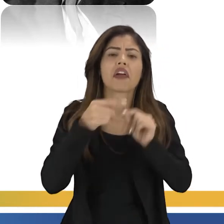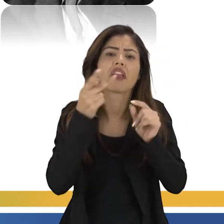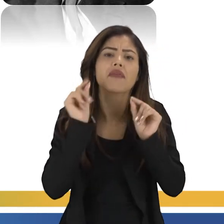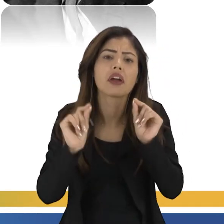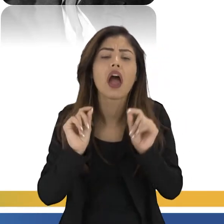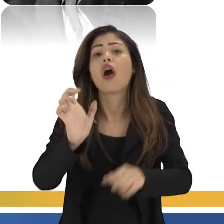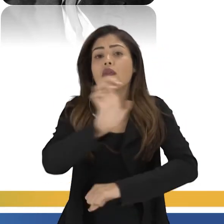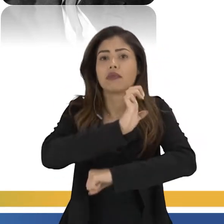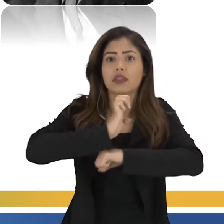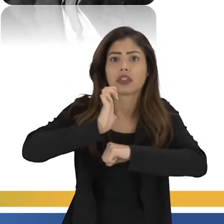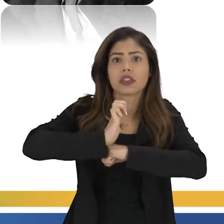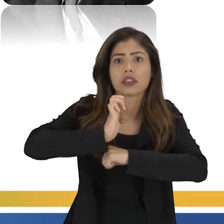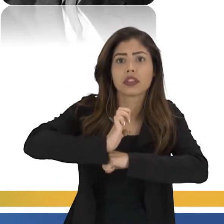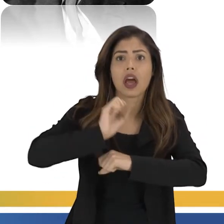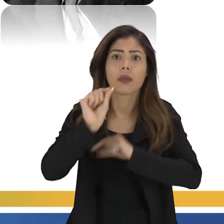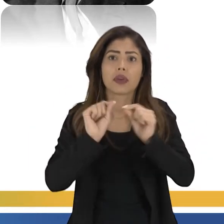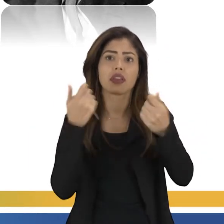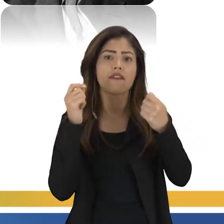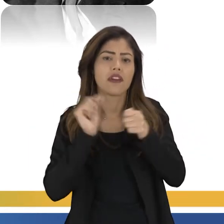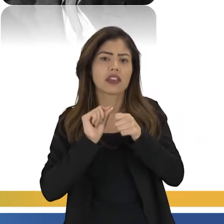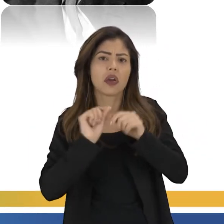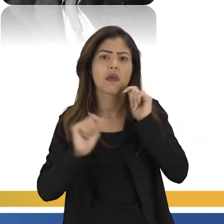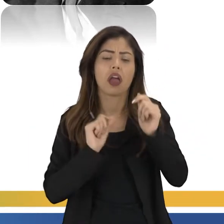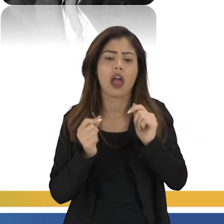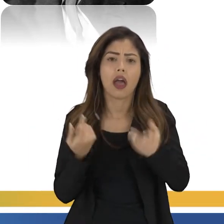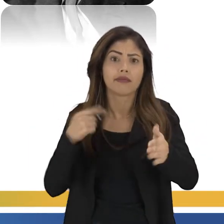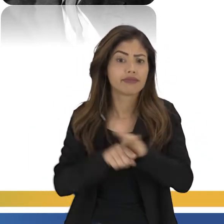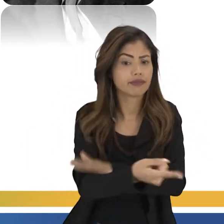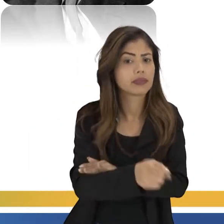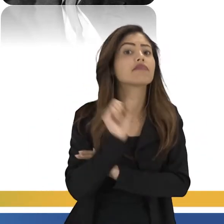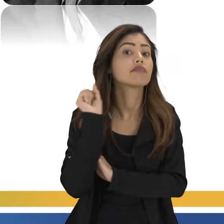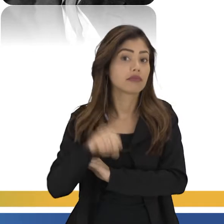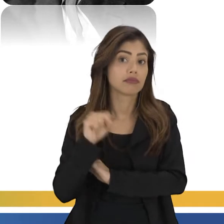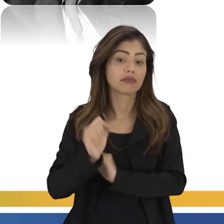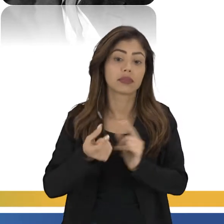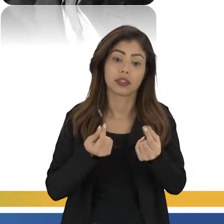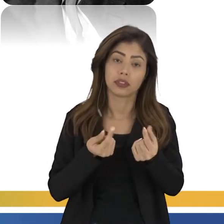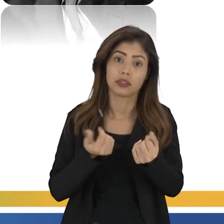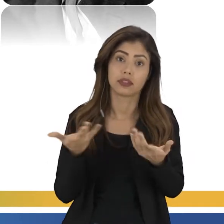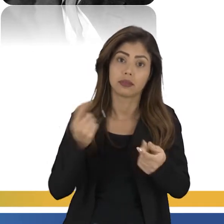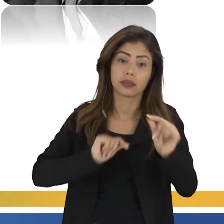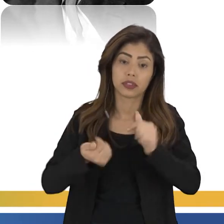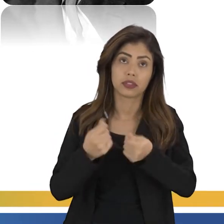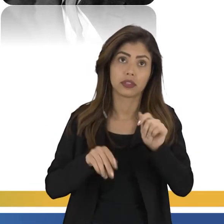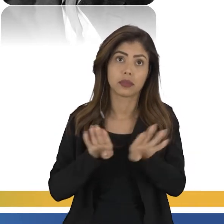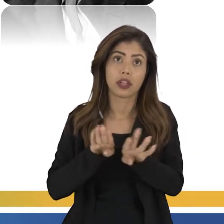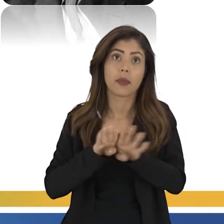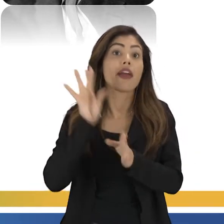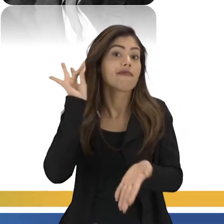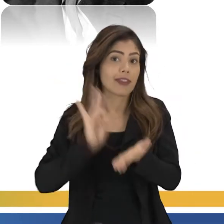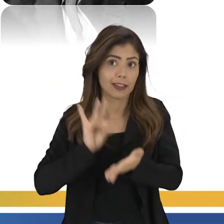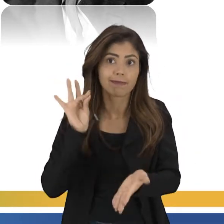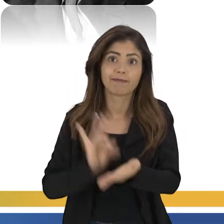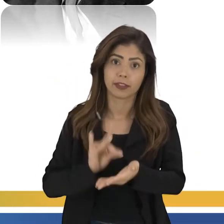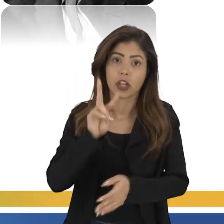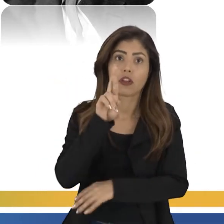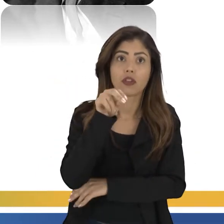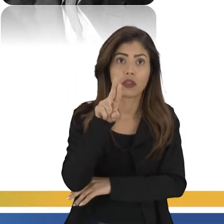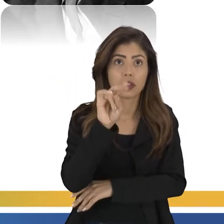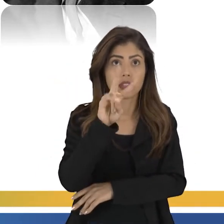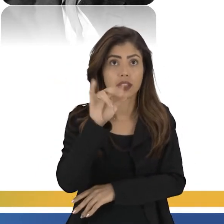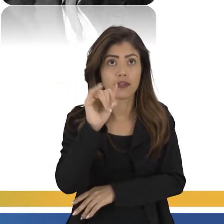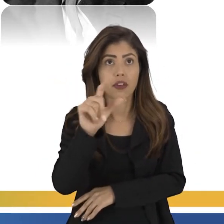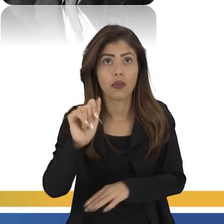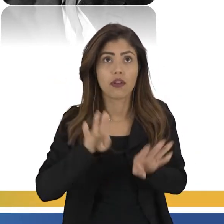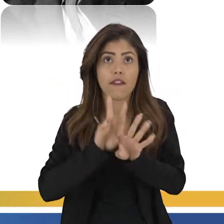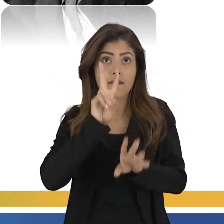o Estado, né? Ele tinha que fazer essa intervenção na economia, né? E, de fato, o Roosevelt, ele